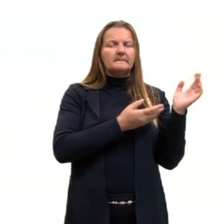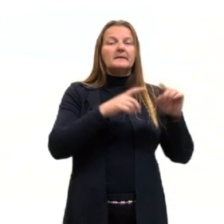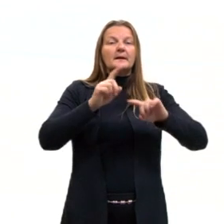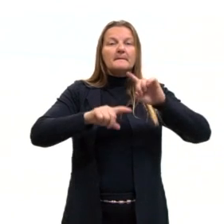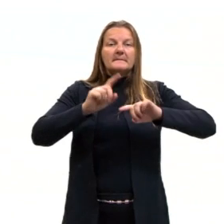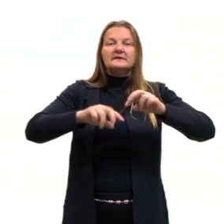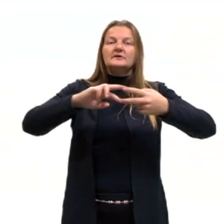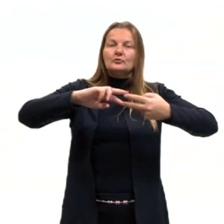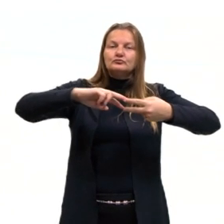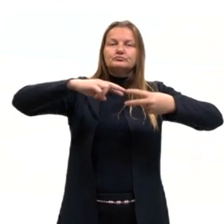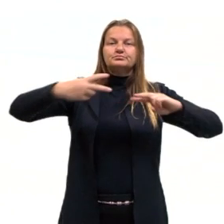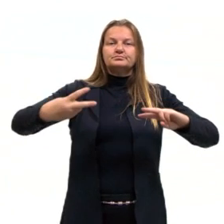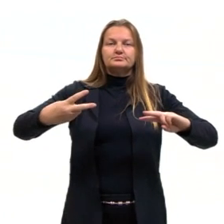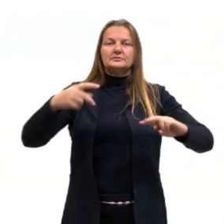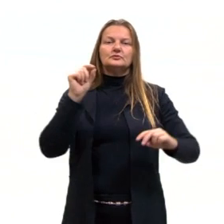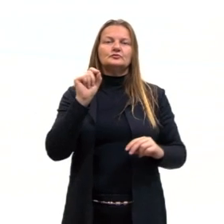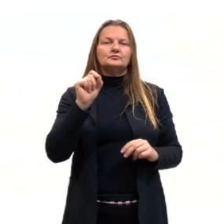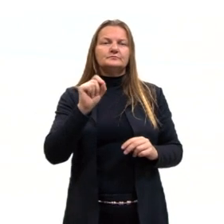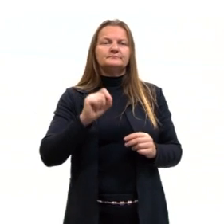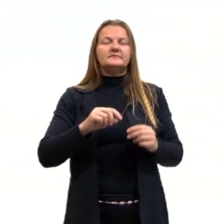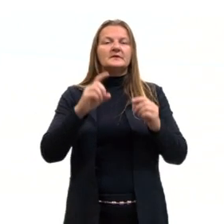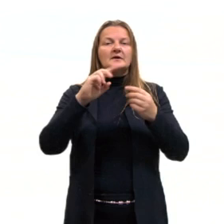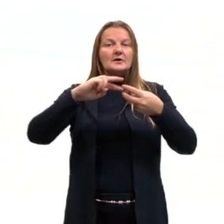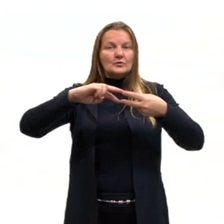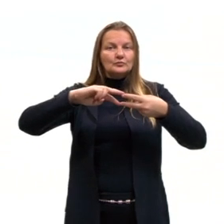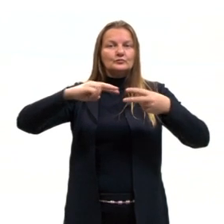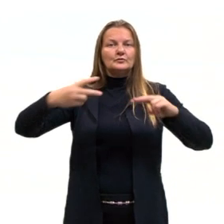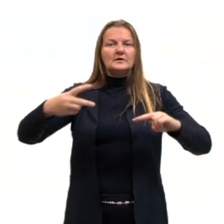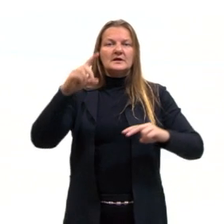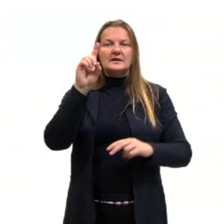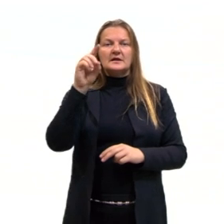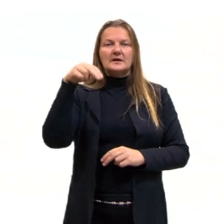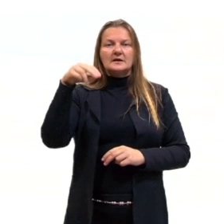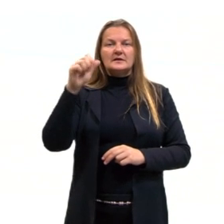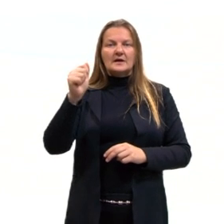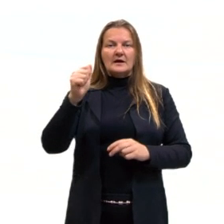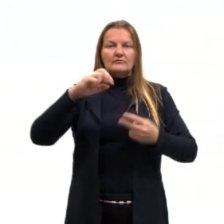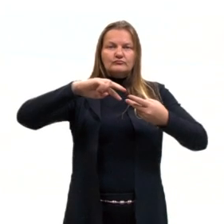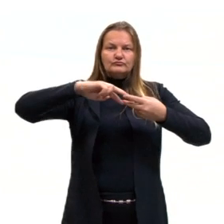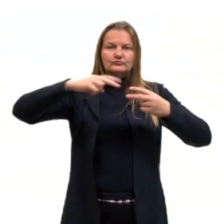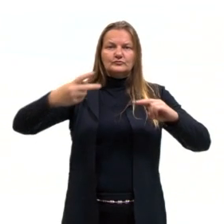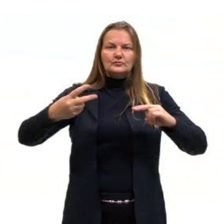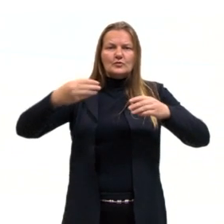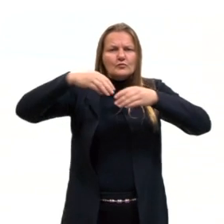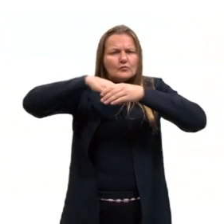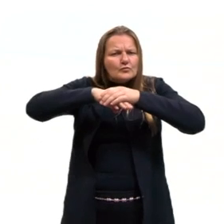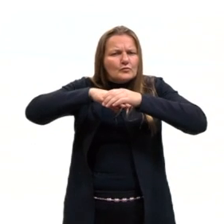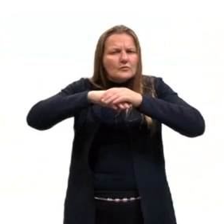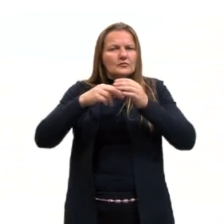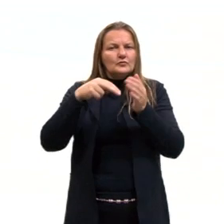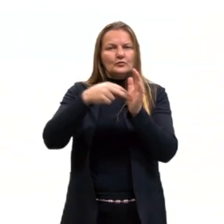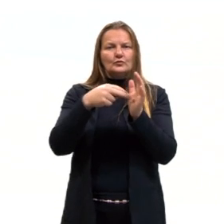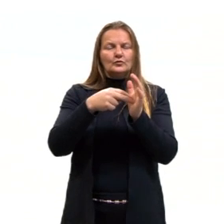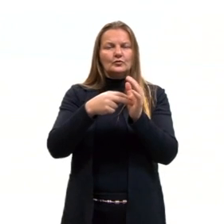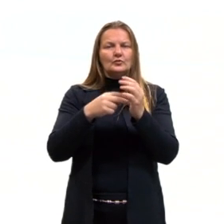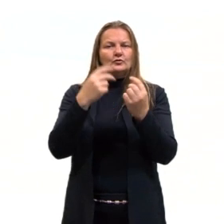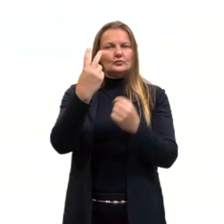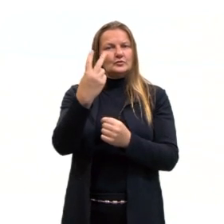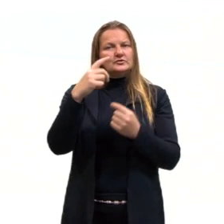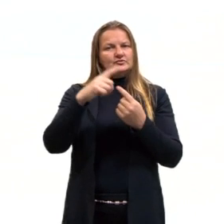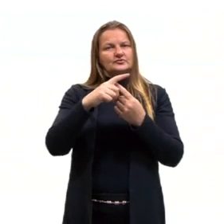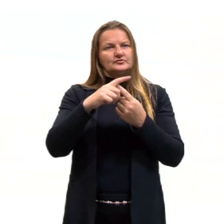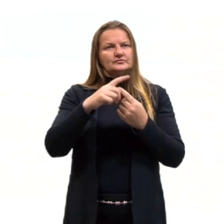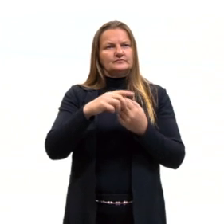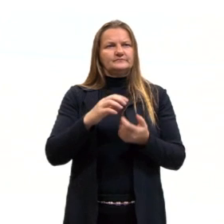Material genético. O DNA é armazenado no núcleo em duas diferentes formas.